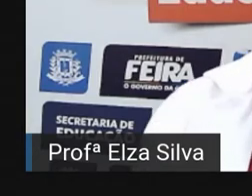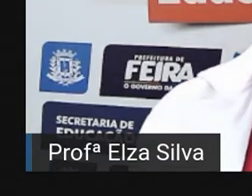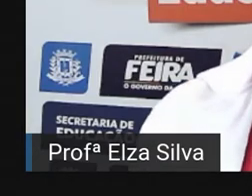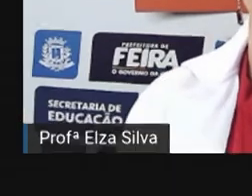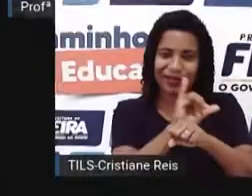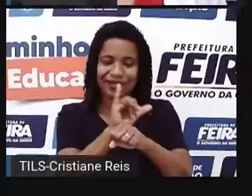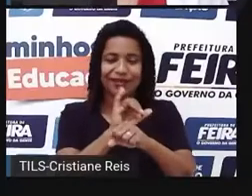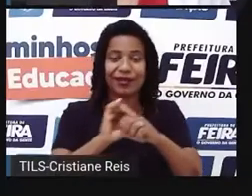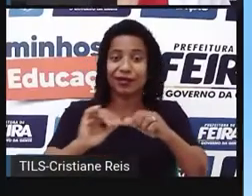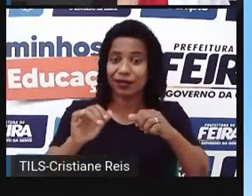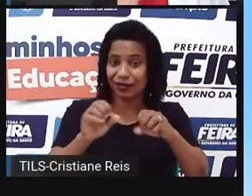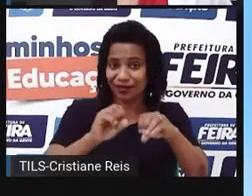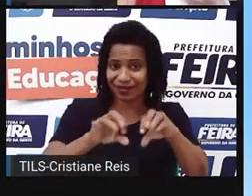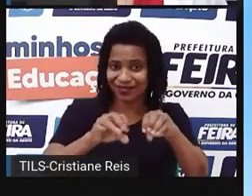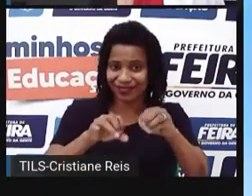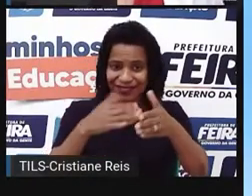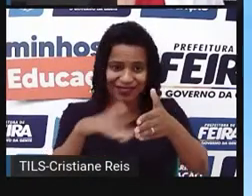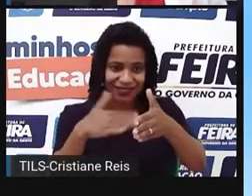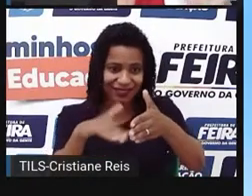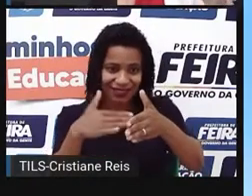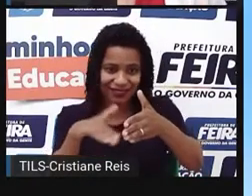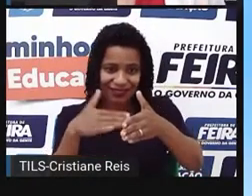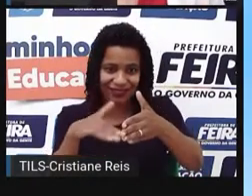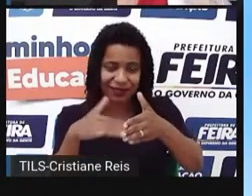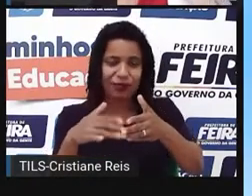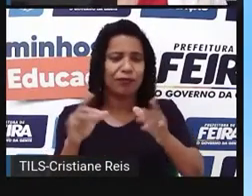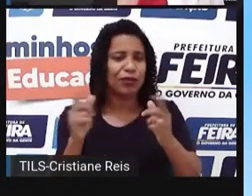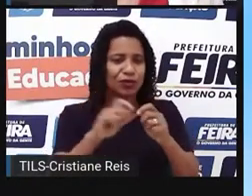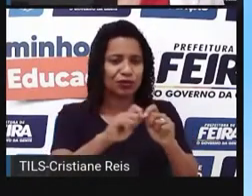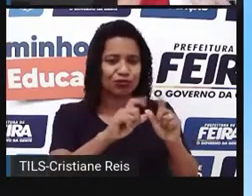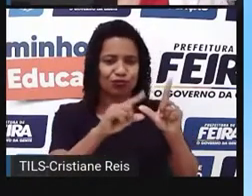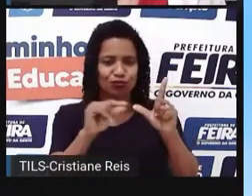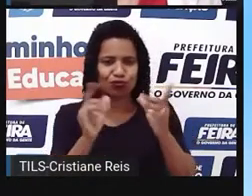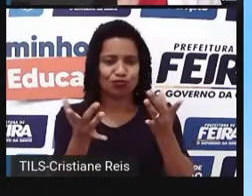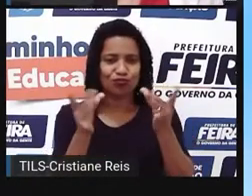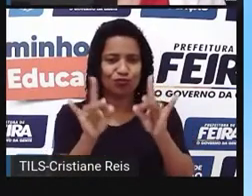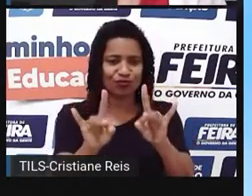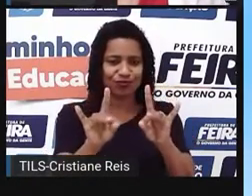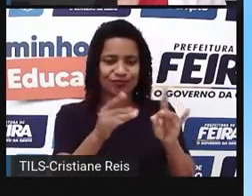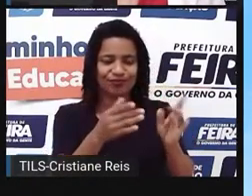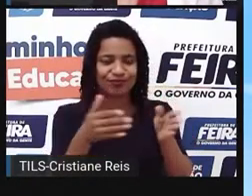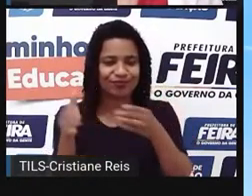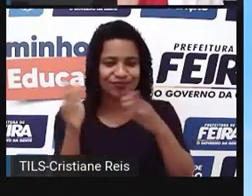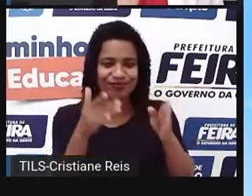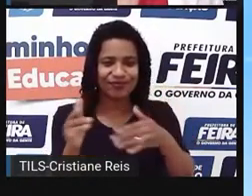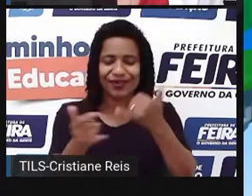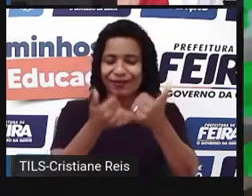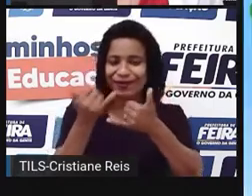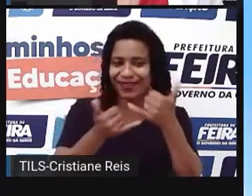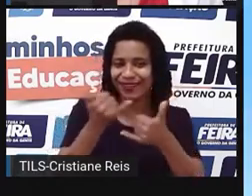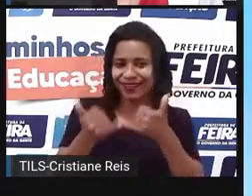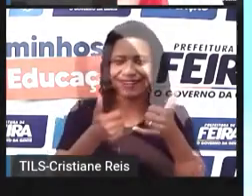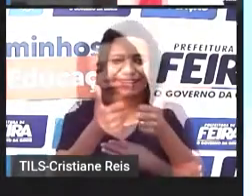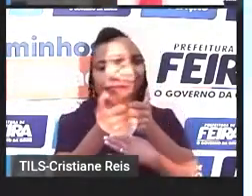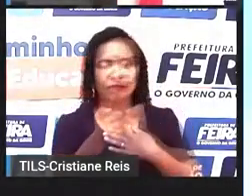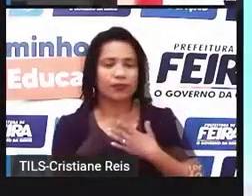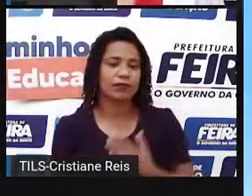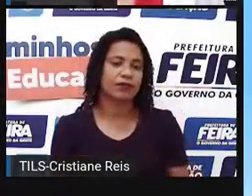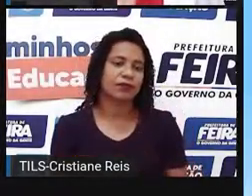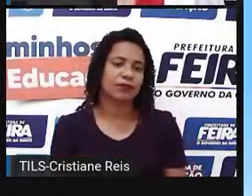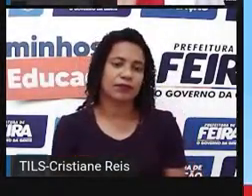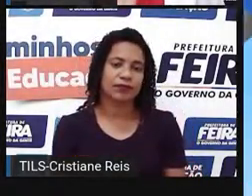vocês possam acessá-lo, brincar, jogar e aprender através dessa ferramenta.